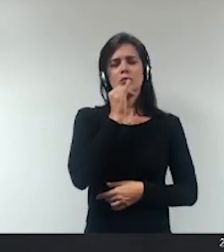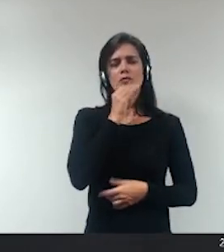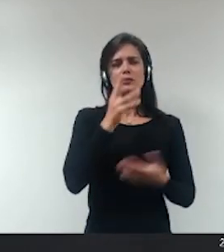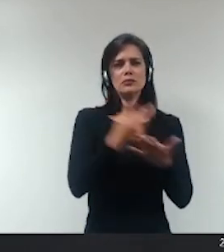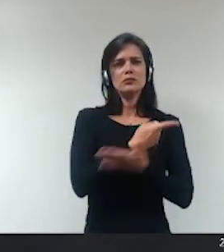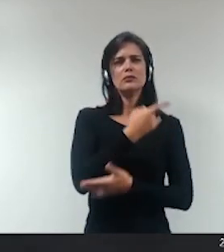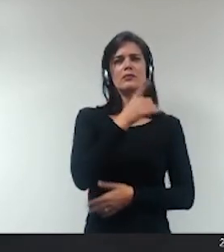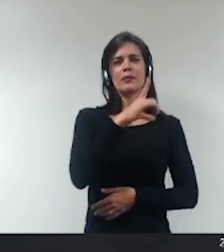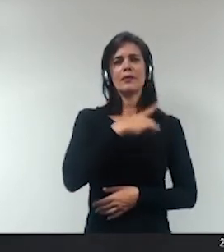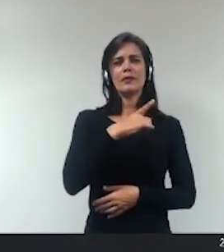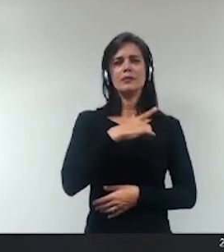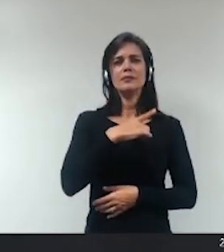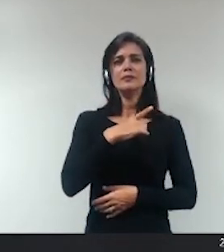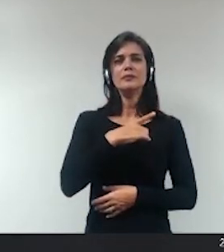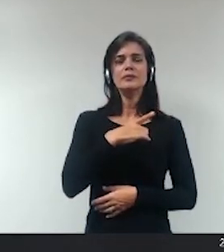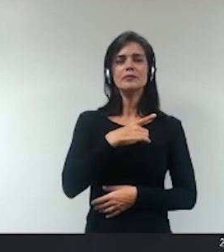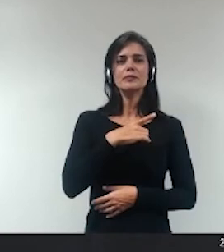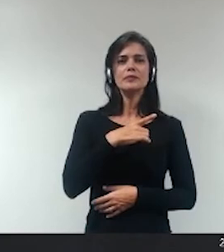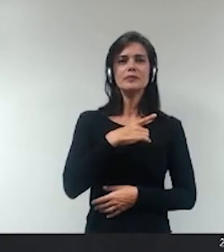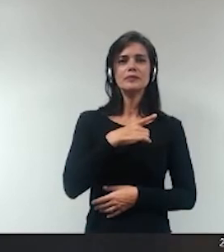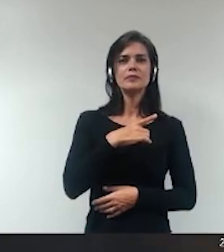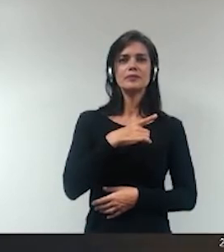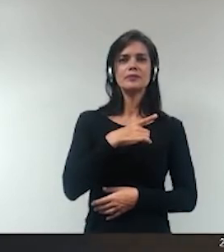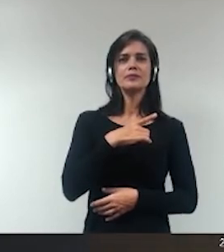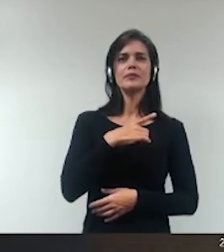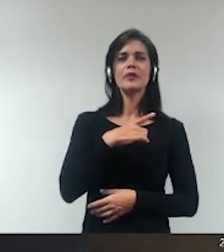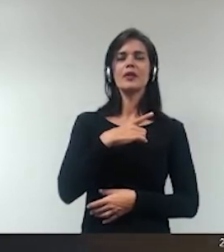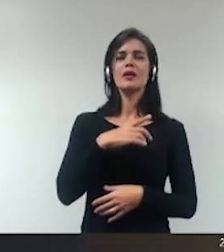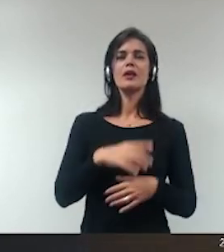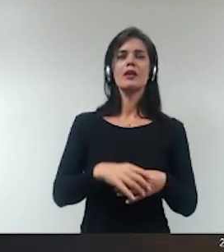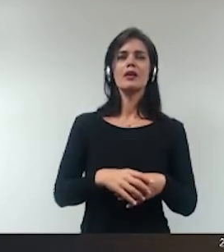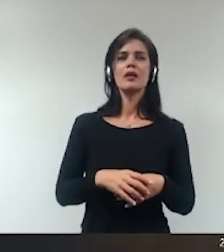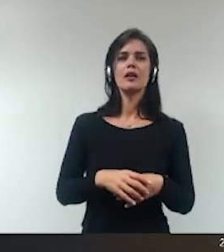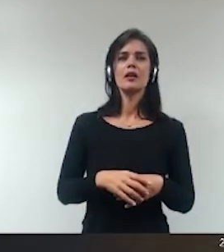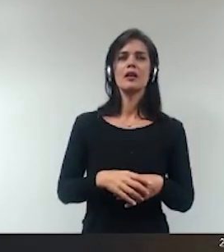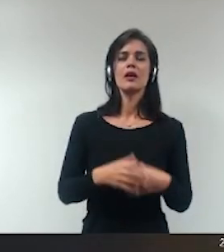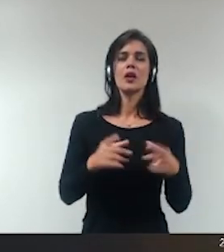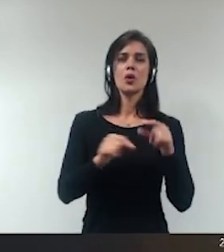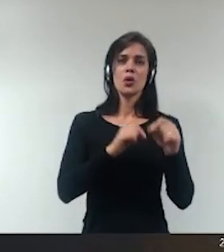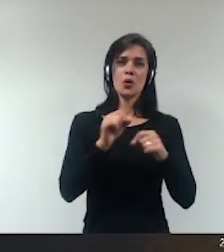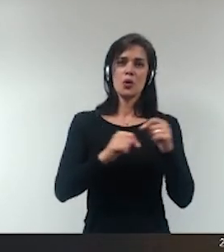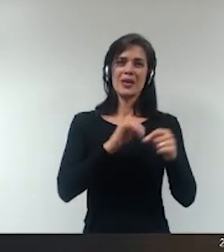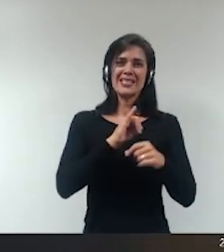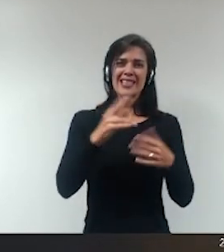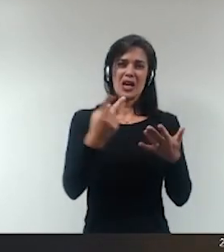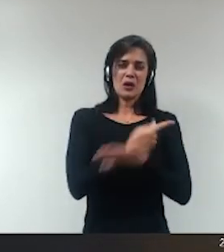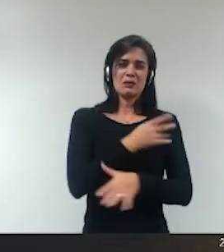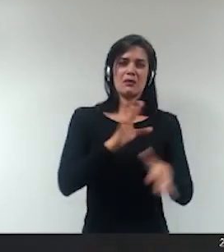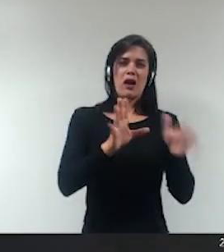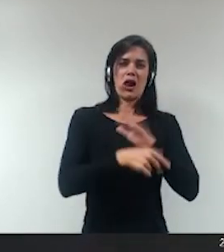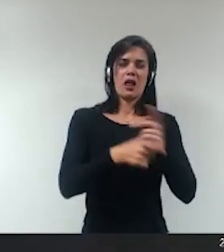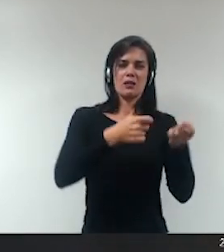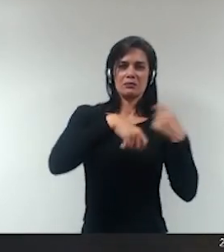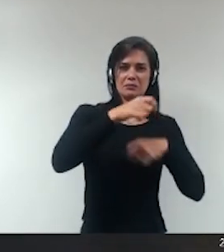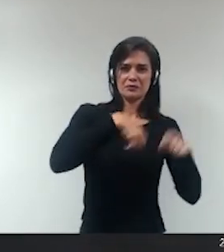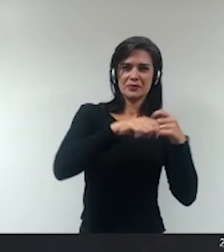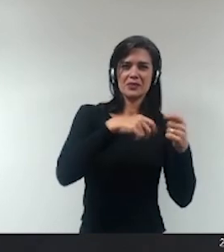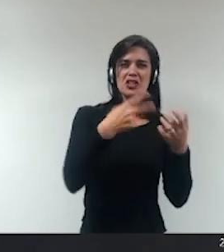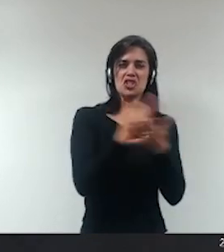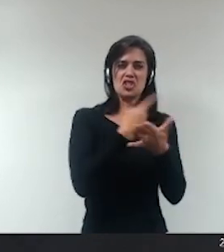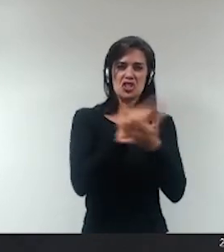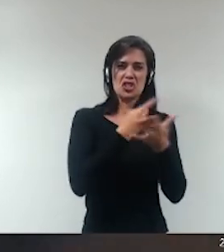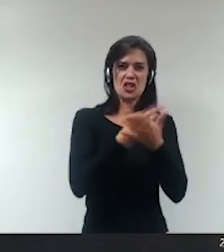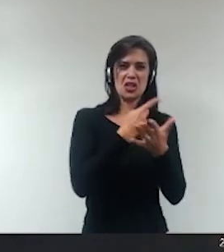um percentual de recuperação de atos fraudulentos de erros de governança